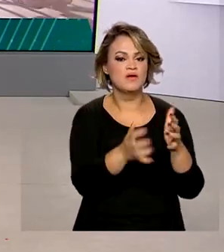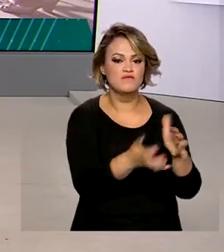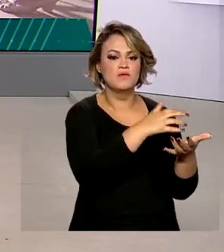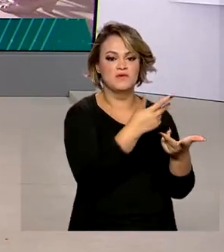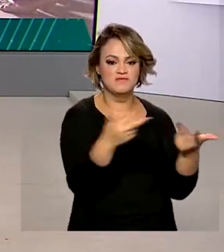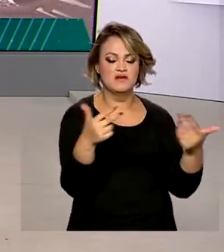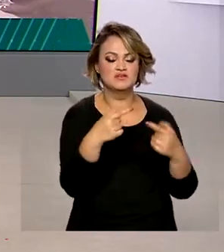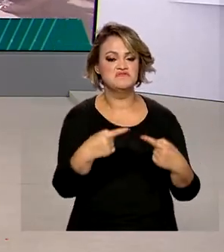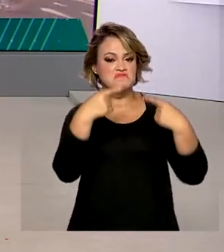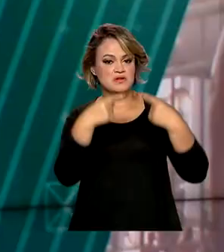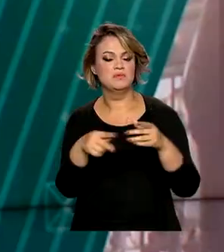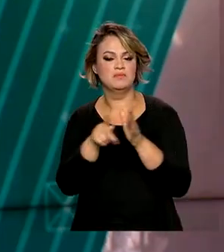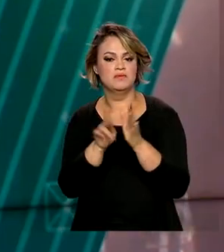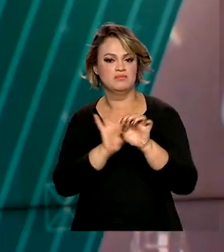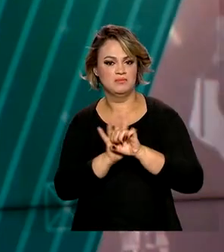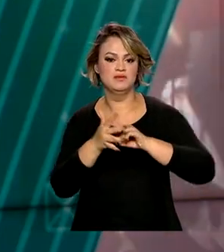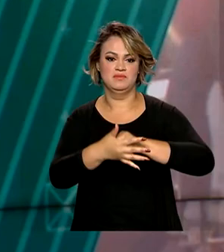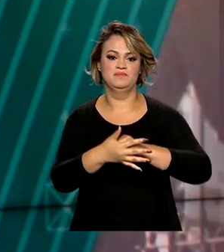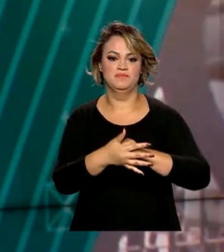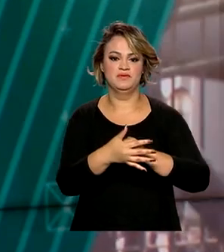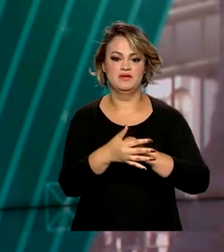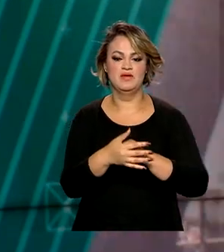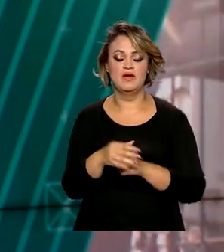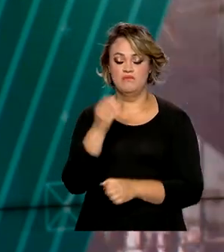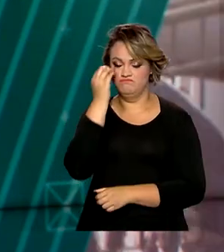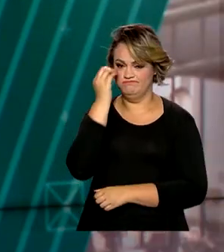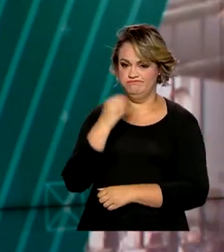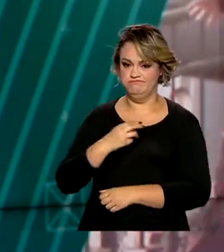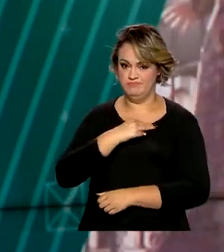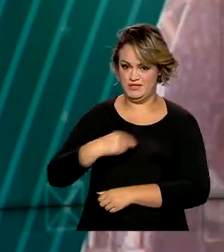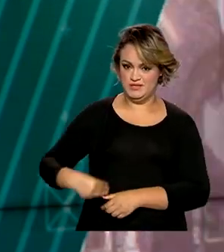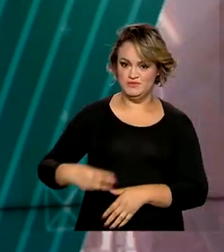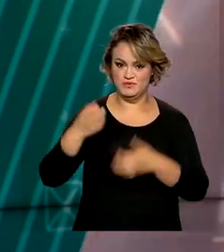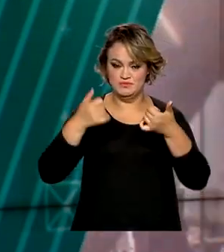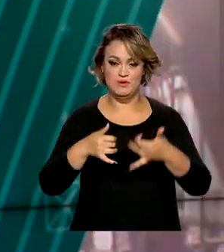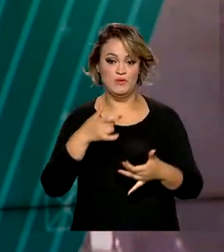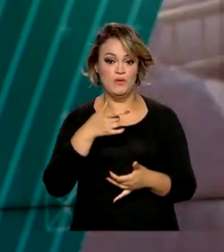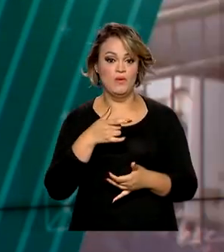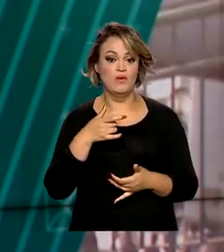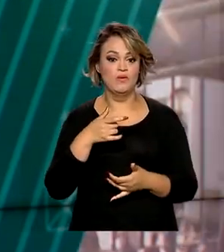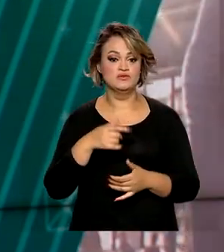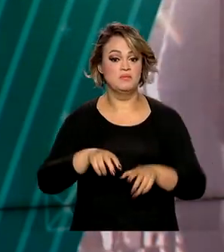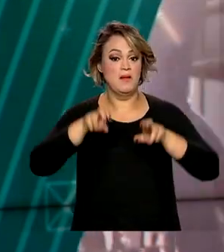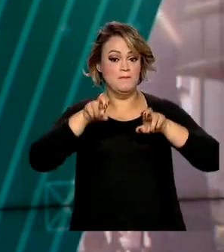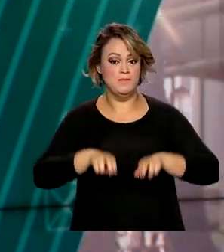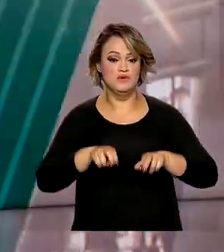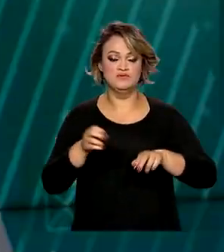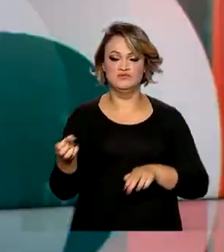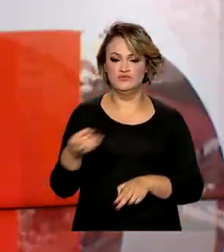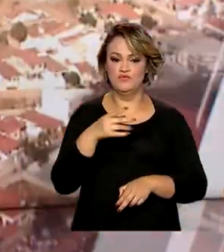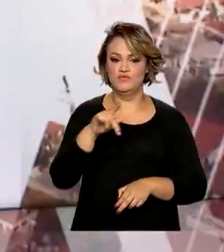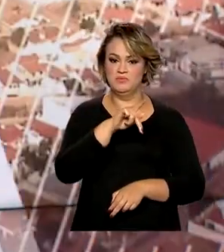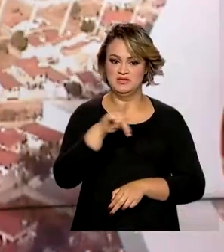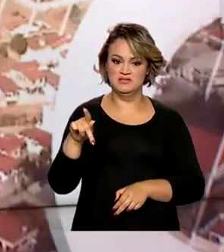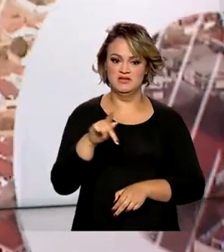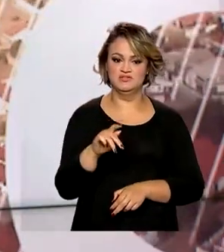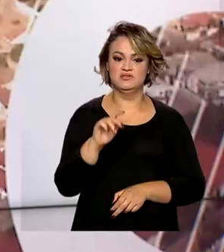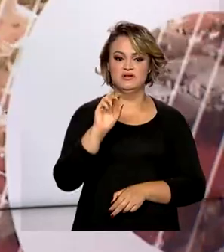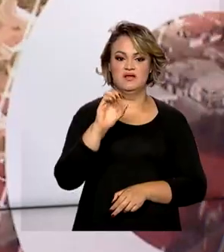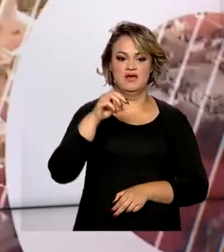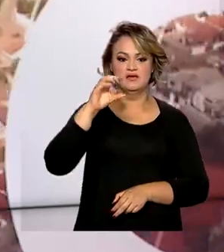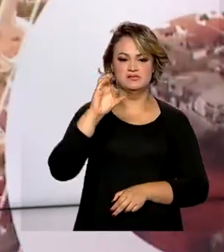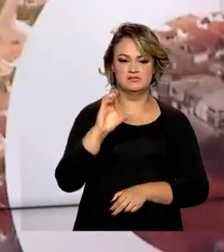enfrentamento da pandemia. A afirmação de Paulo Guedes ocorreu durante a posse de João Pedro Nascimento, o novo presidente da